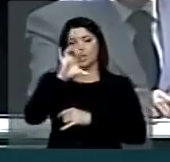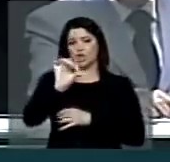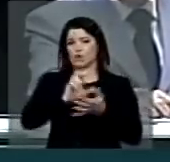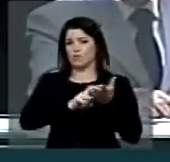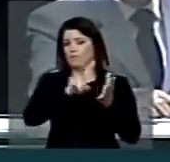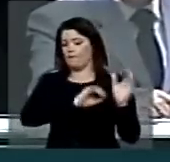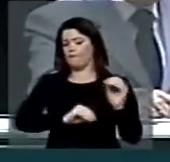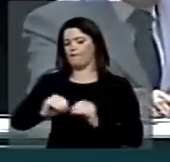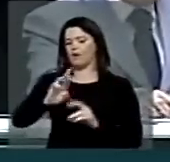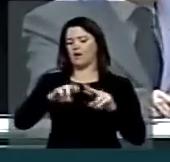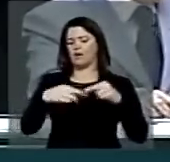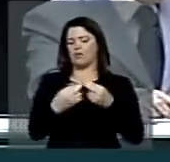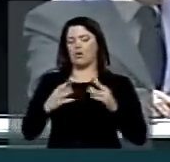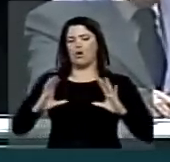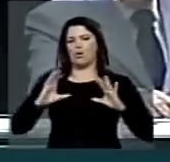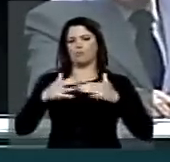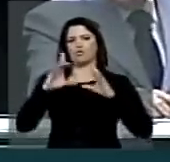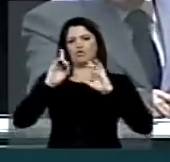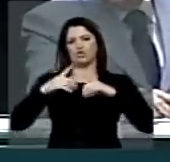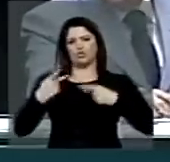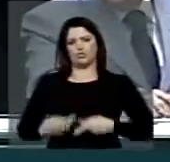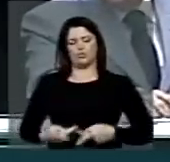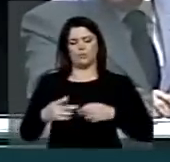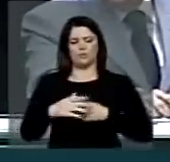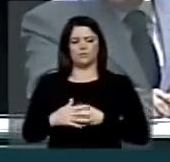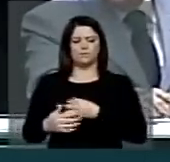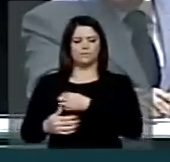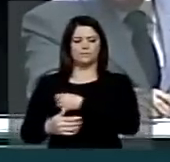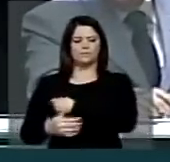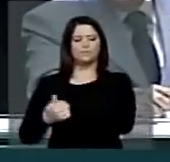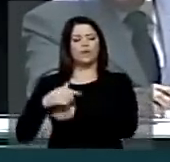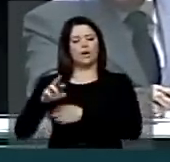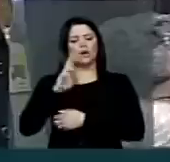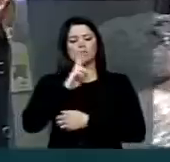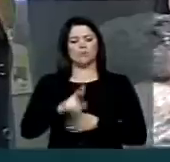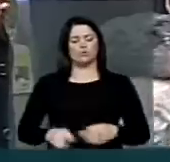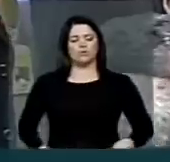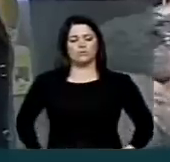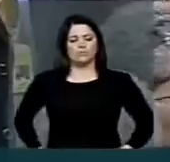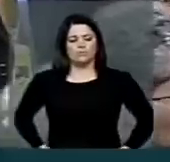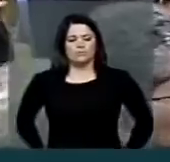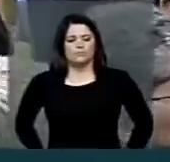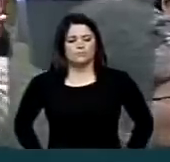a reunião da Comissão de Direitos Humanos. Resolvido por tanto, caixa aqui. Com a parada de atornados para a edição.